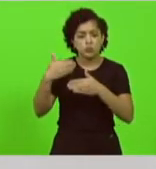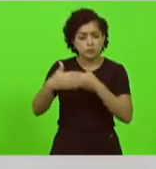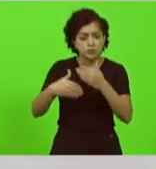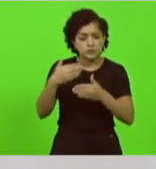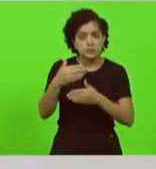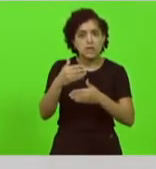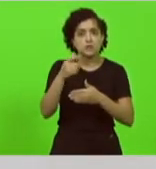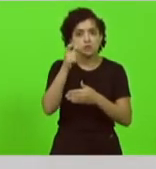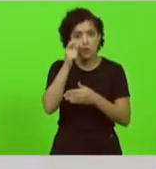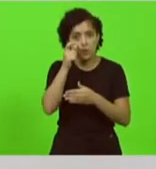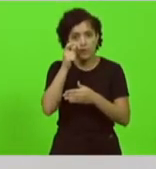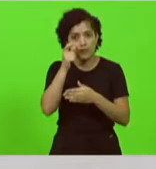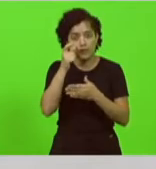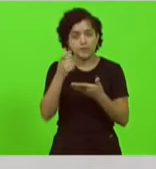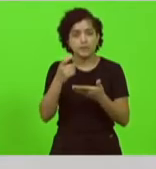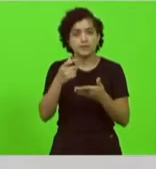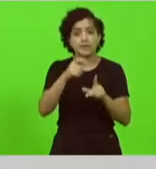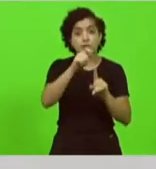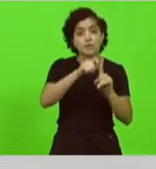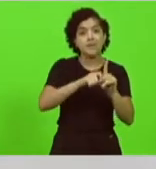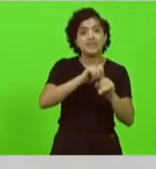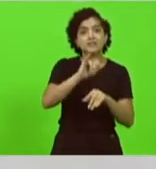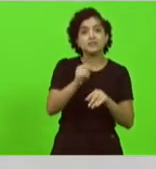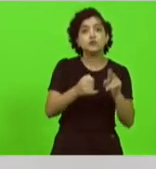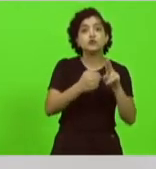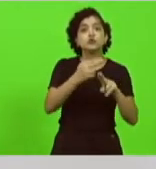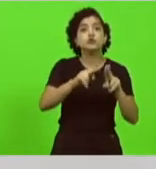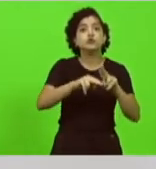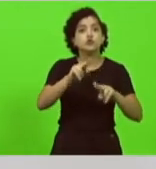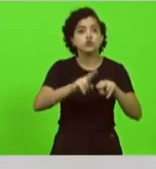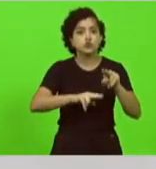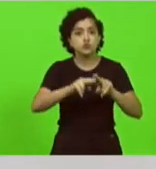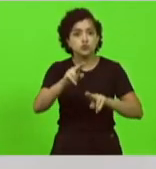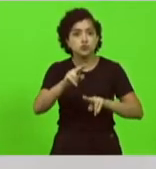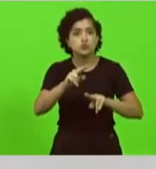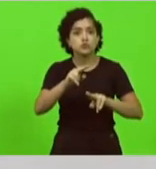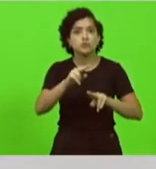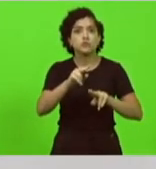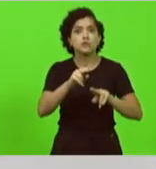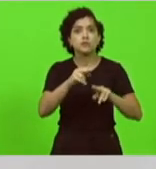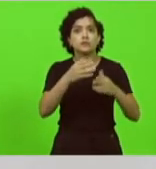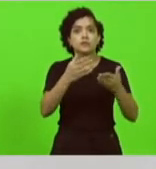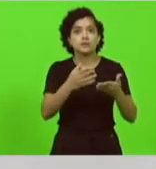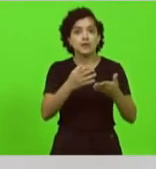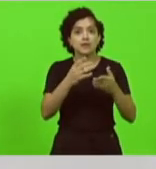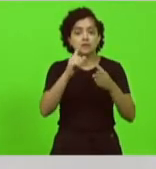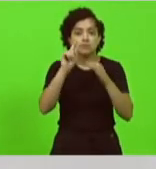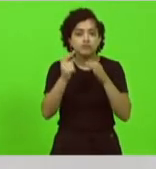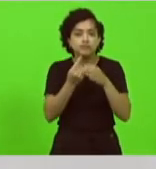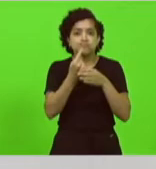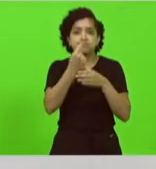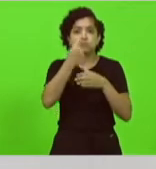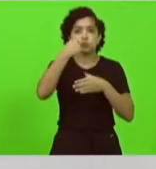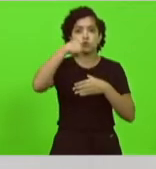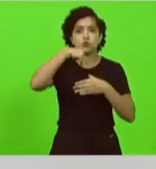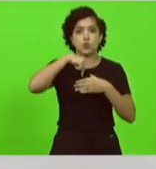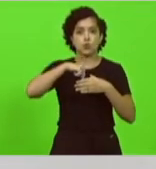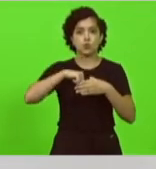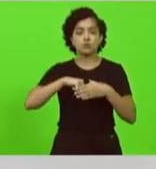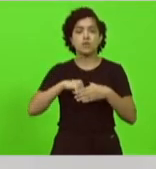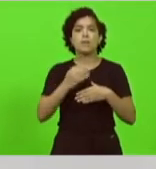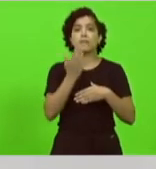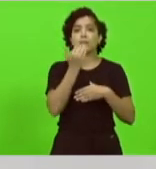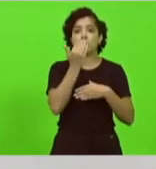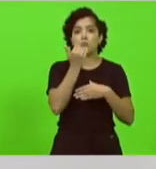desde junho junho ela está estava com uma sonda de alimentação desde